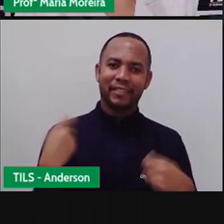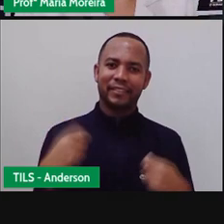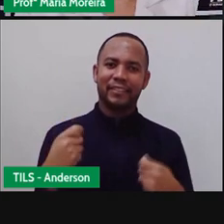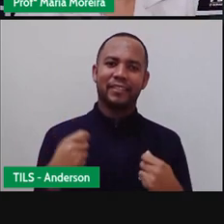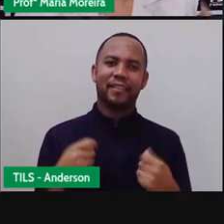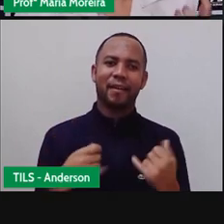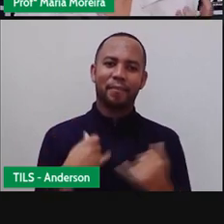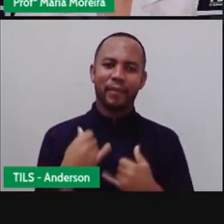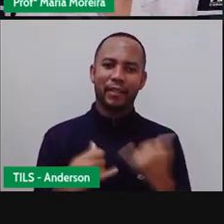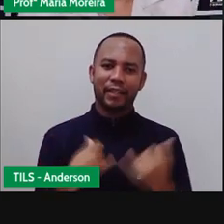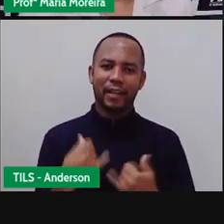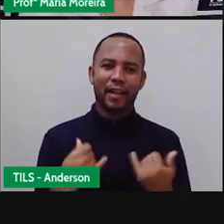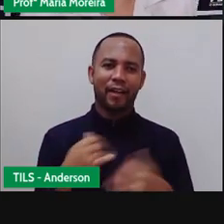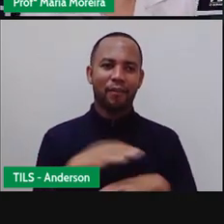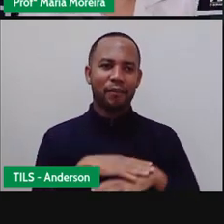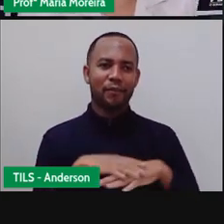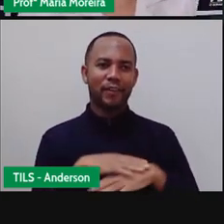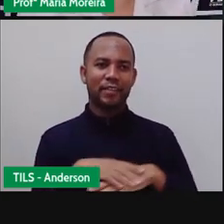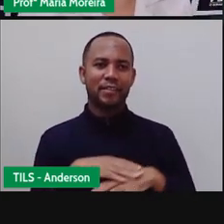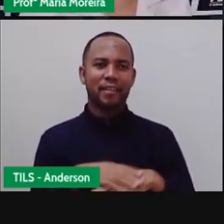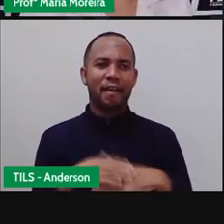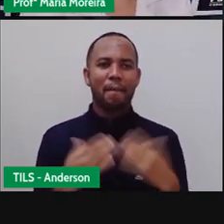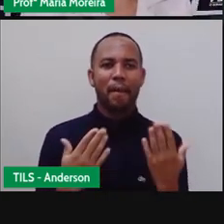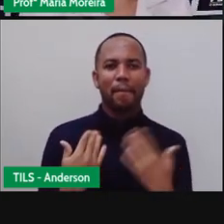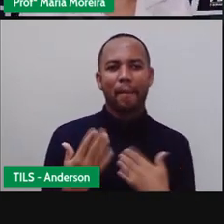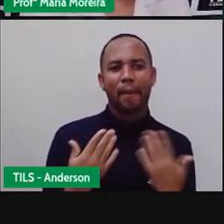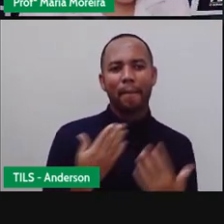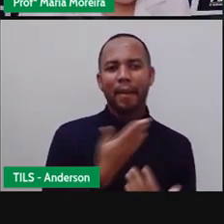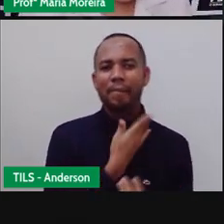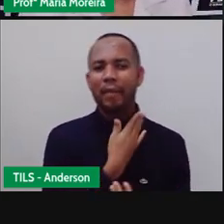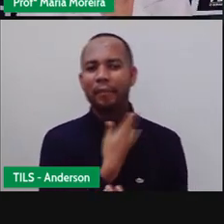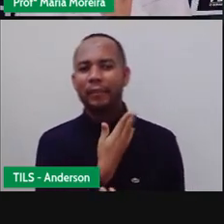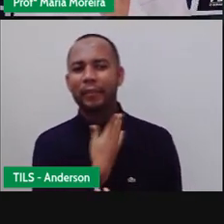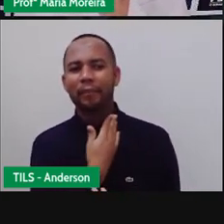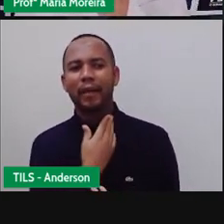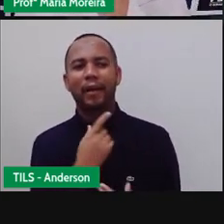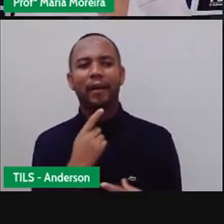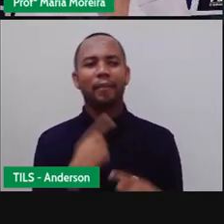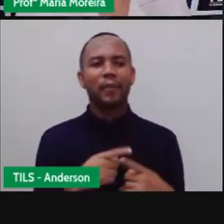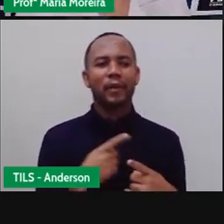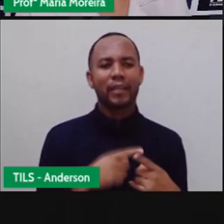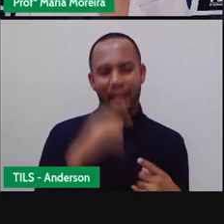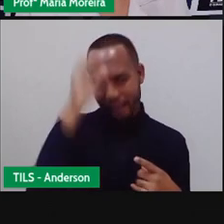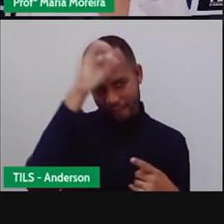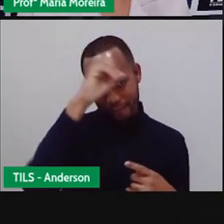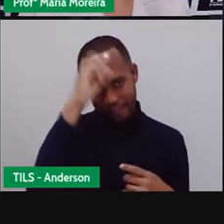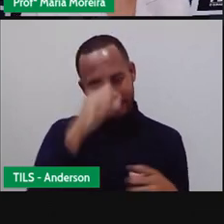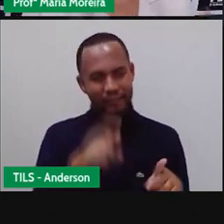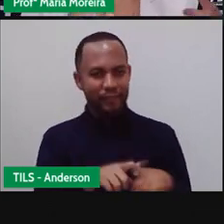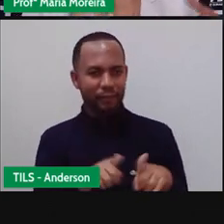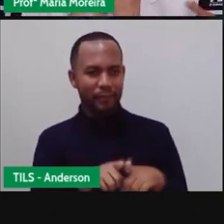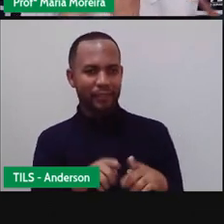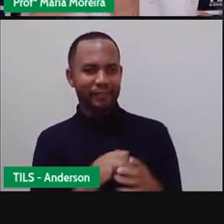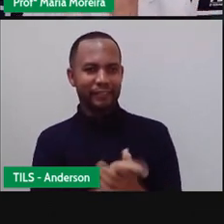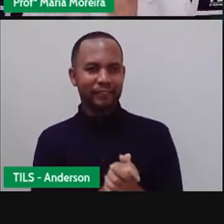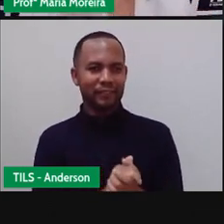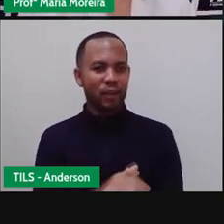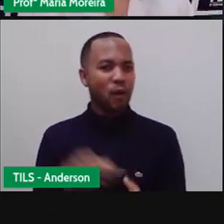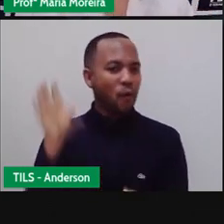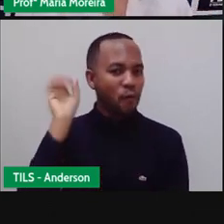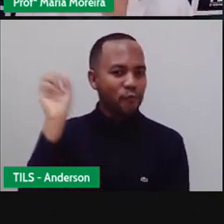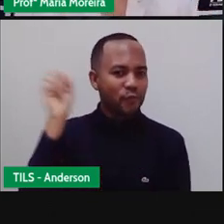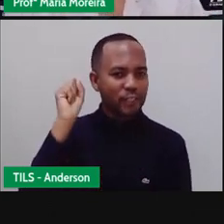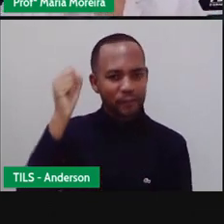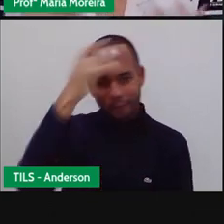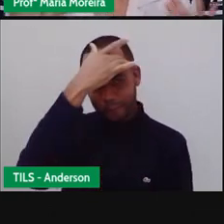Brincar, interagir, conversar. Porque também se aprende muito longe da internet, tá? Você aprende muito ouvindo as